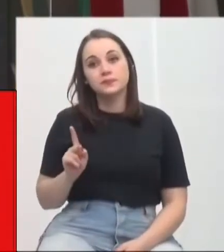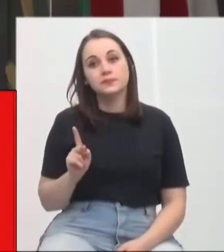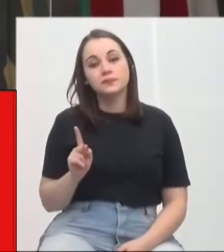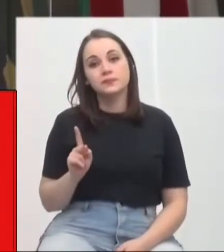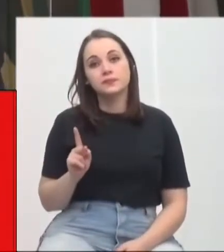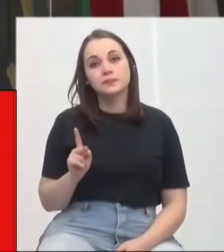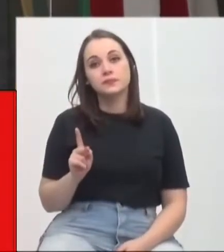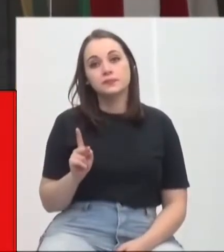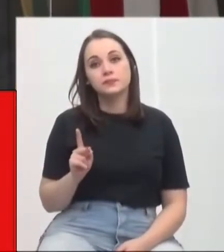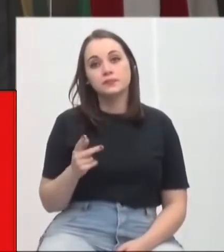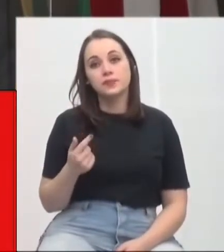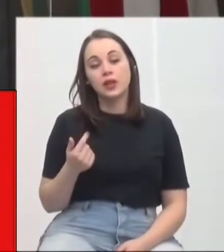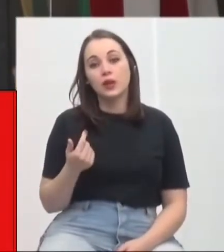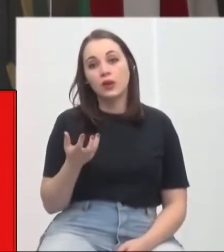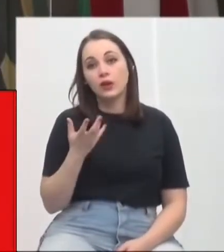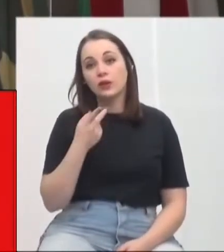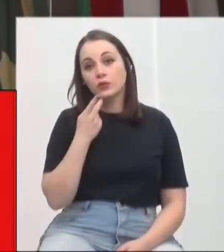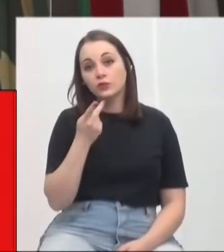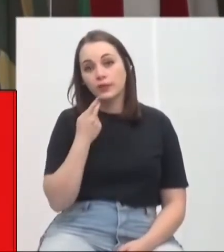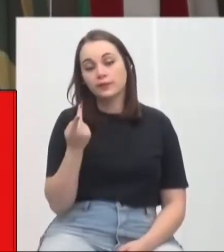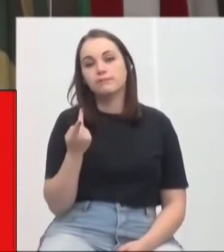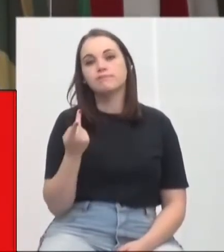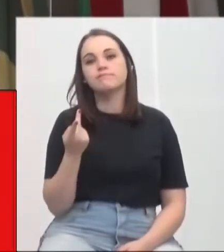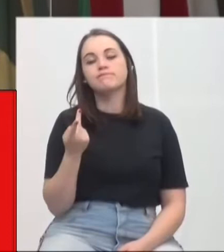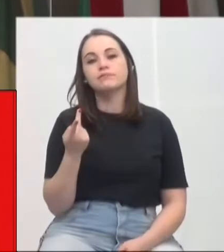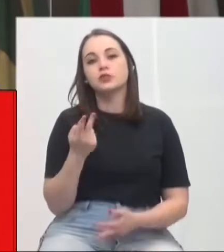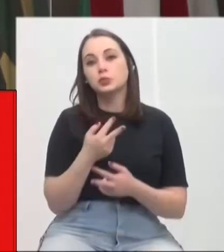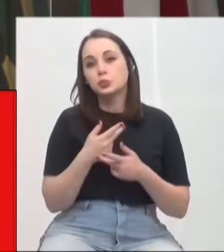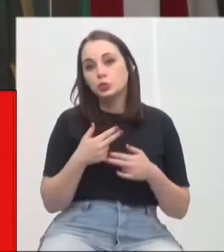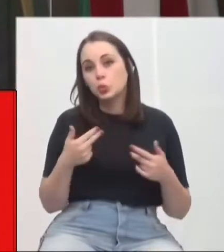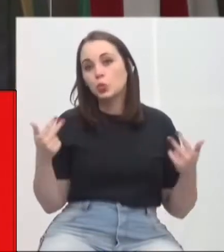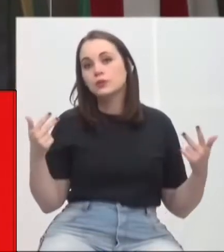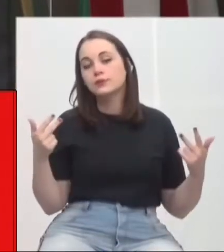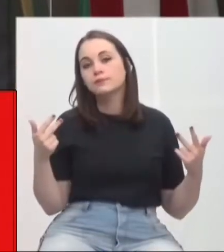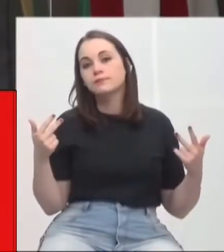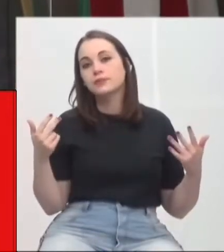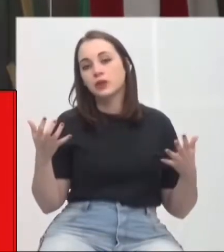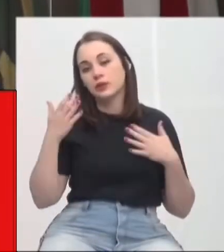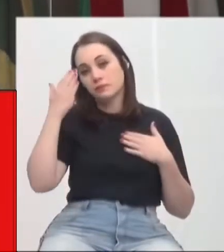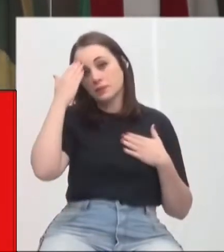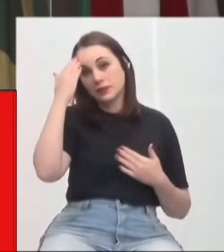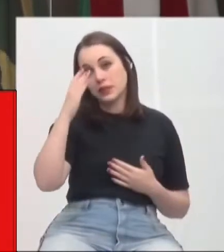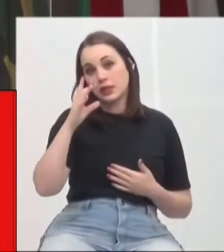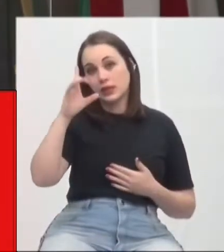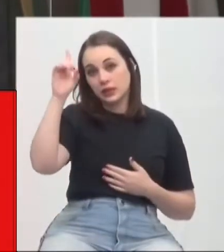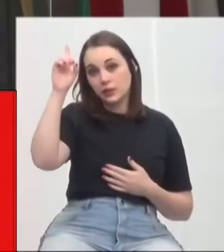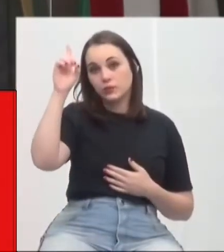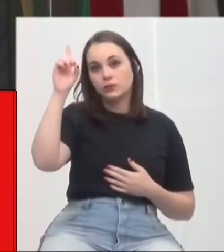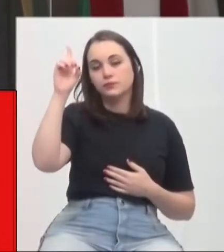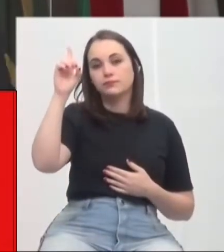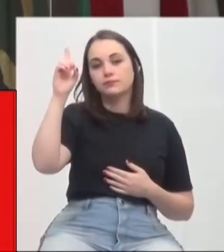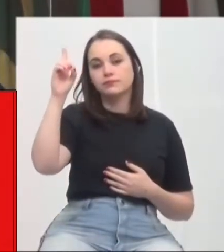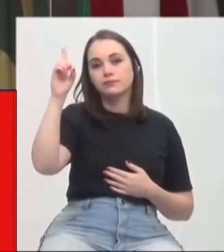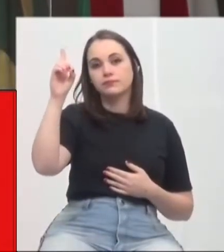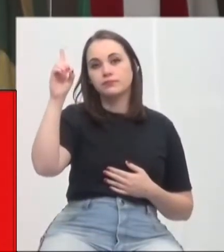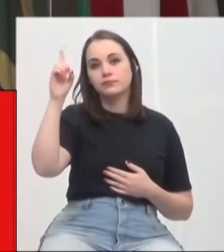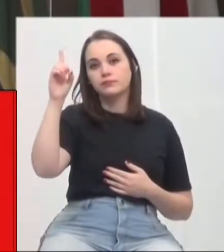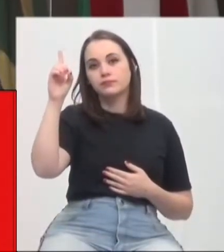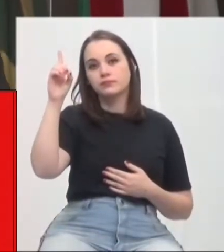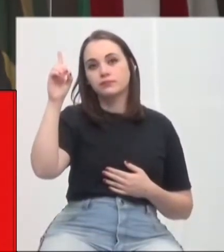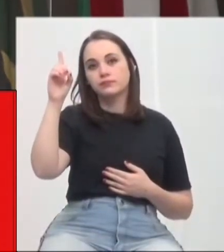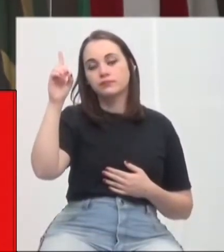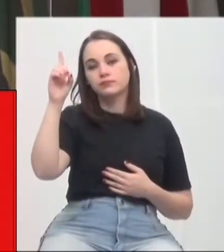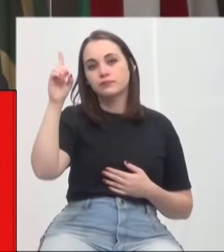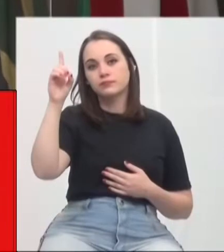quero ocupar esse tempo, primeiro, para agradecer a Deus pelo privilégio, e a